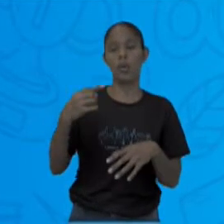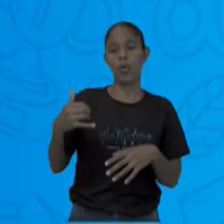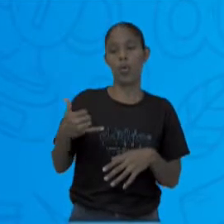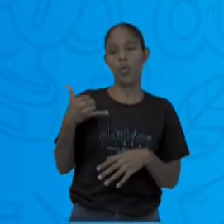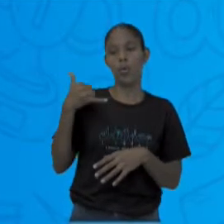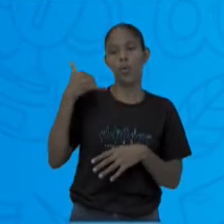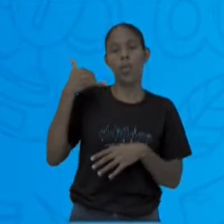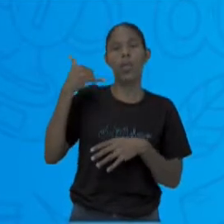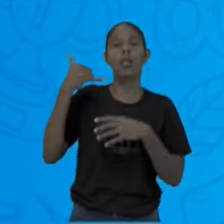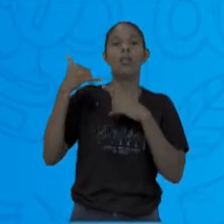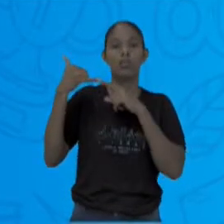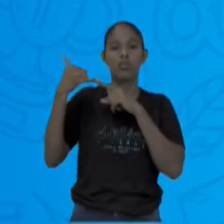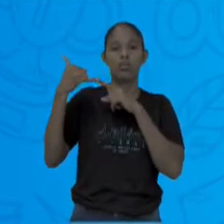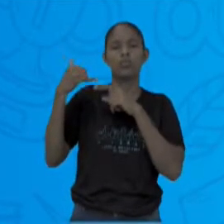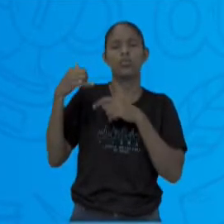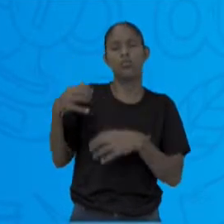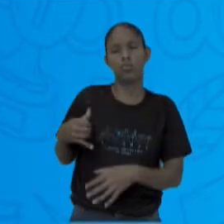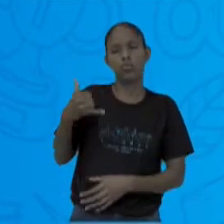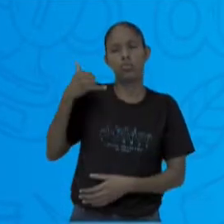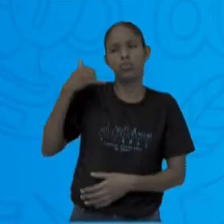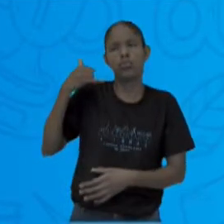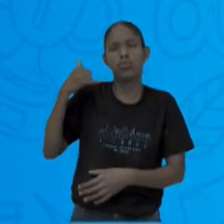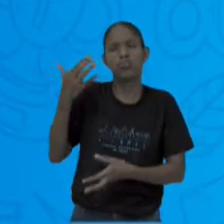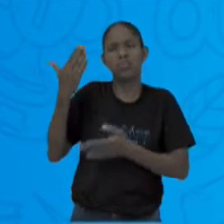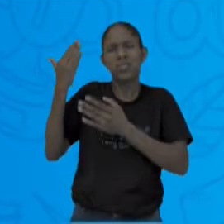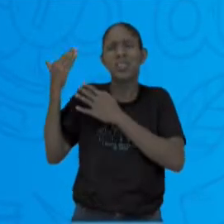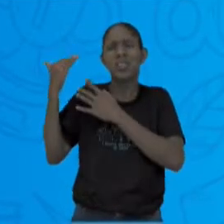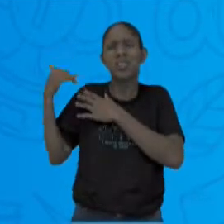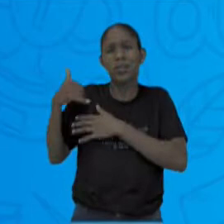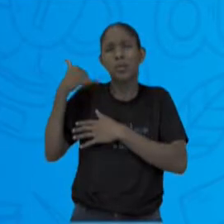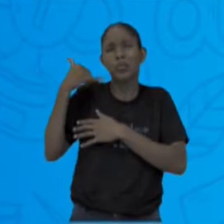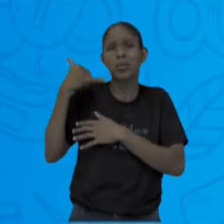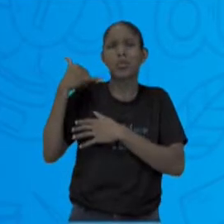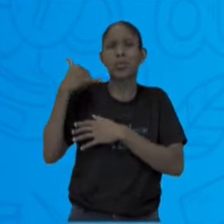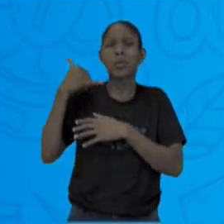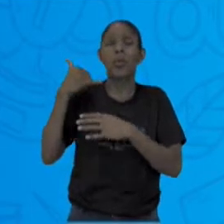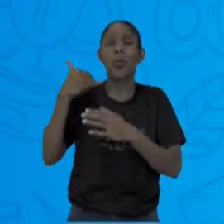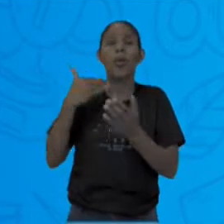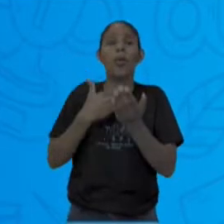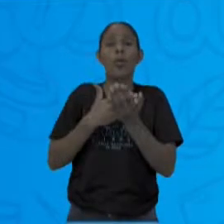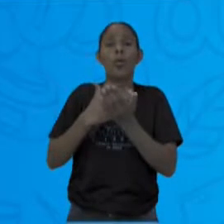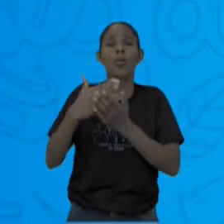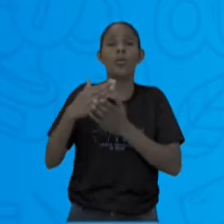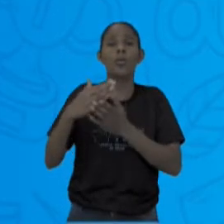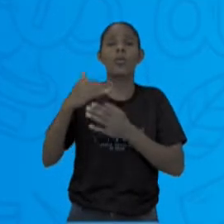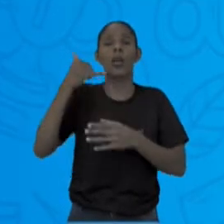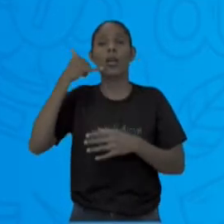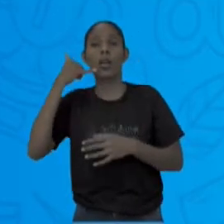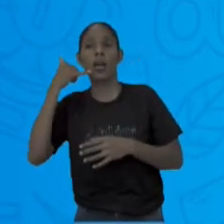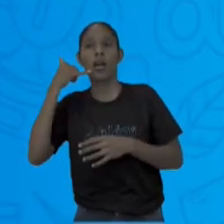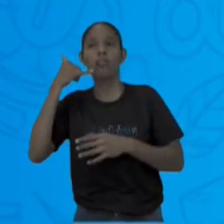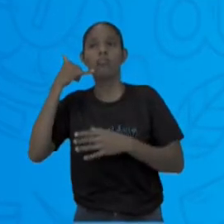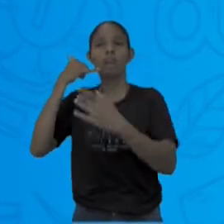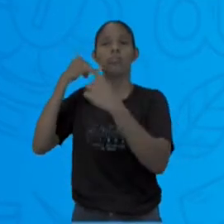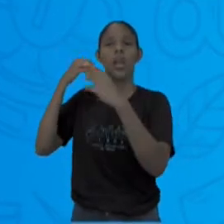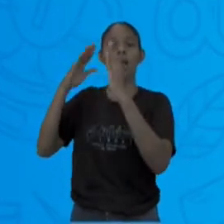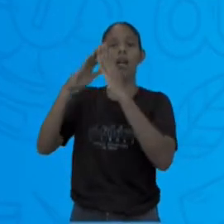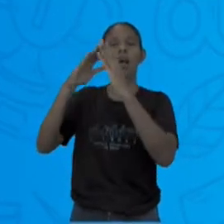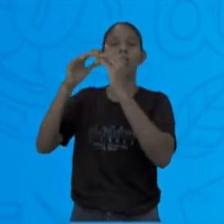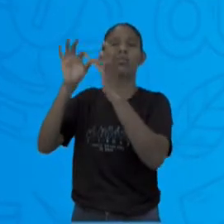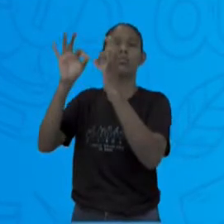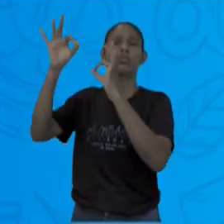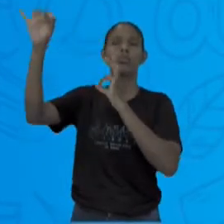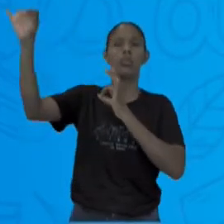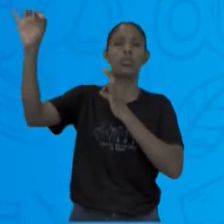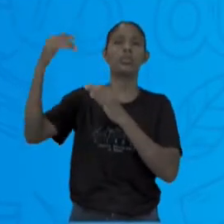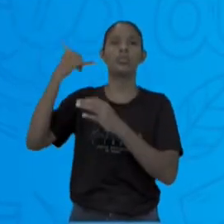sistemas modernos de comunicação. Vocês estão vendo aqui a imagem do telégrafo, né? Como que era